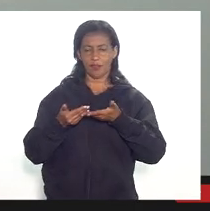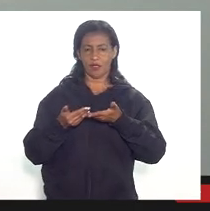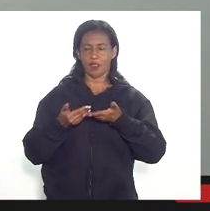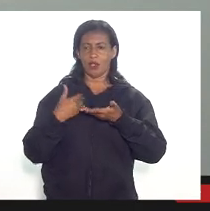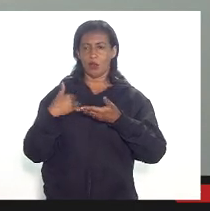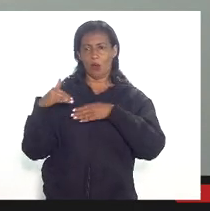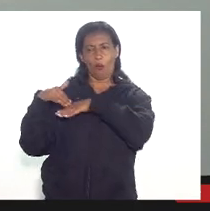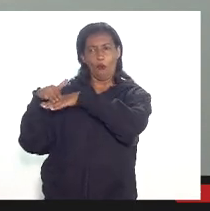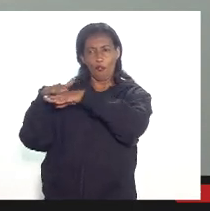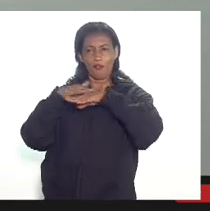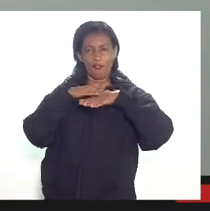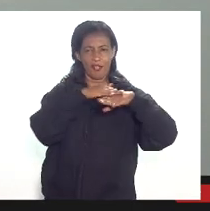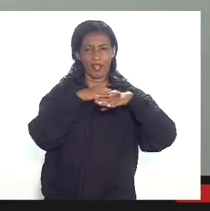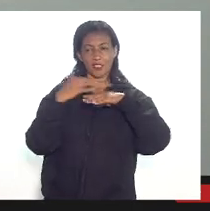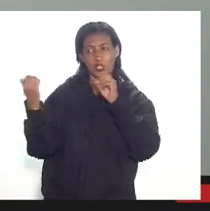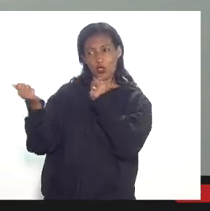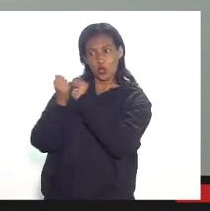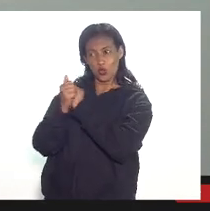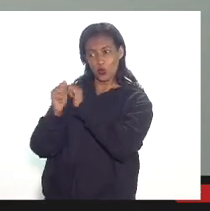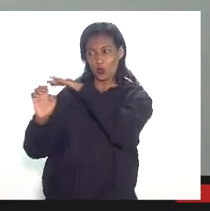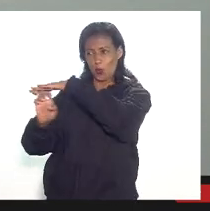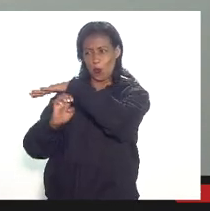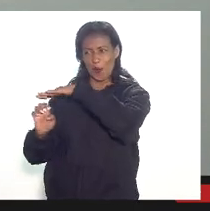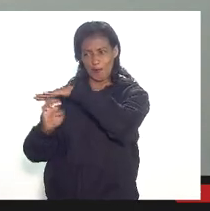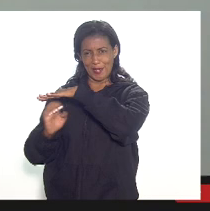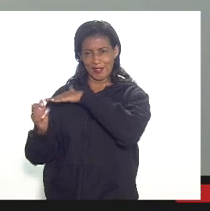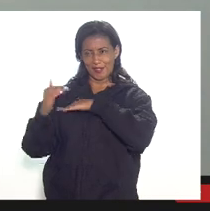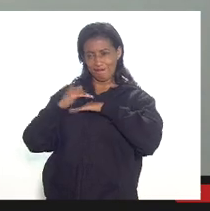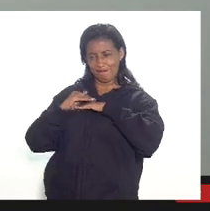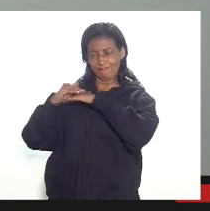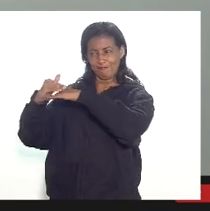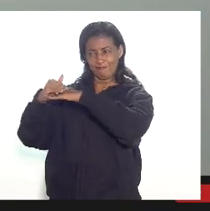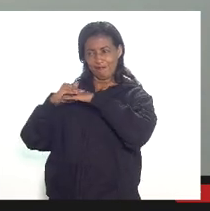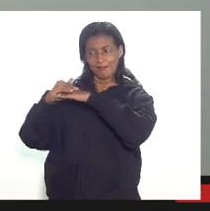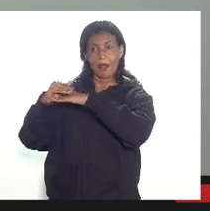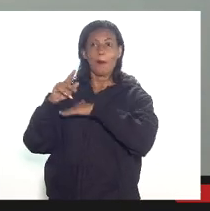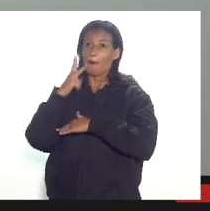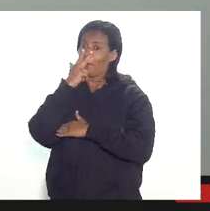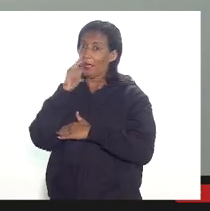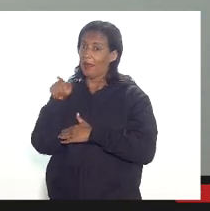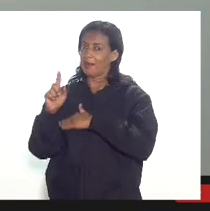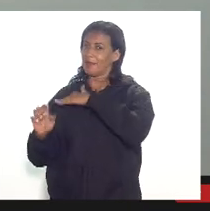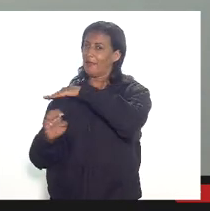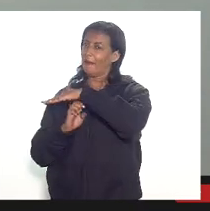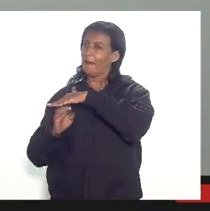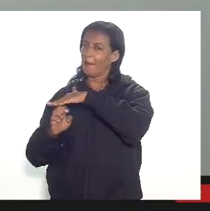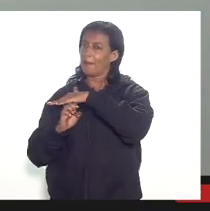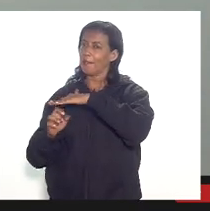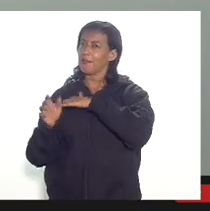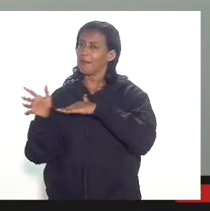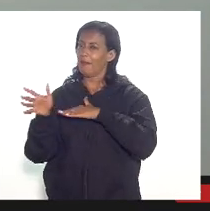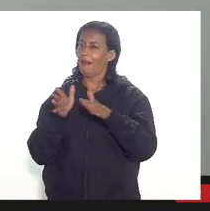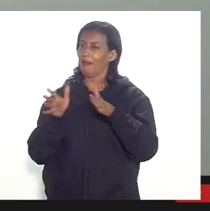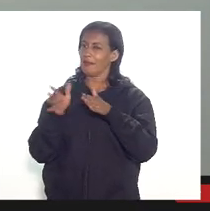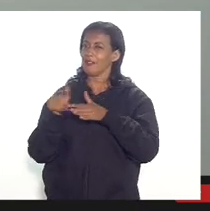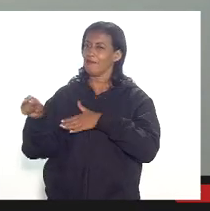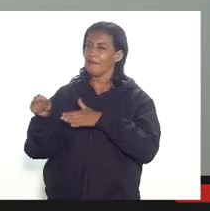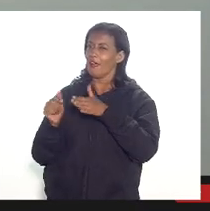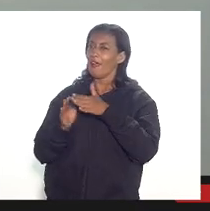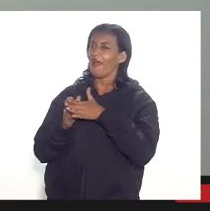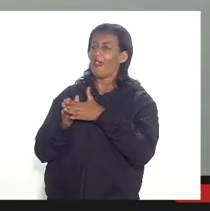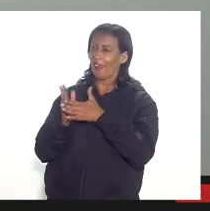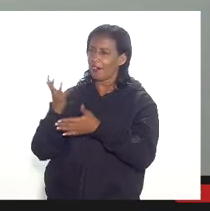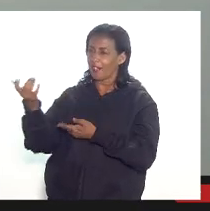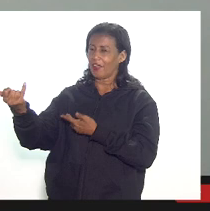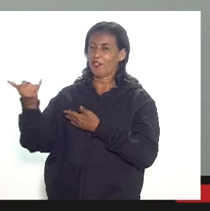amigável com a empresa está parecendo que a empresa está se mostrando vamos dizer assim mais acessível e querendo entregar as informações para nós